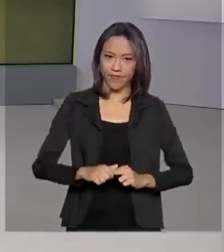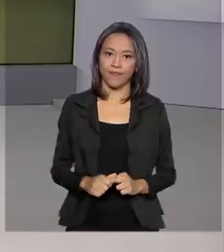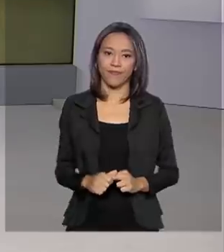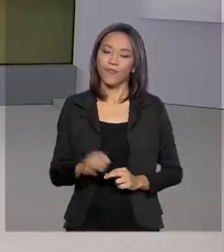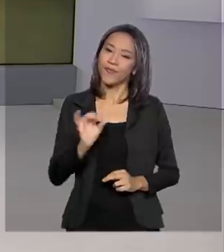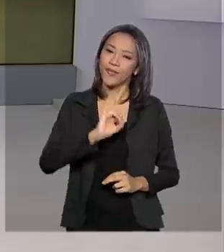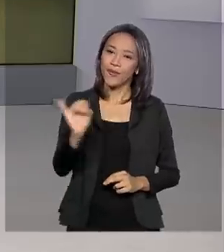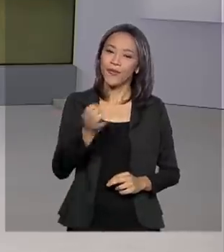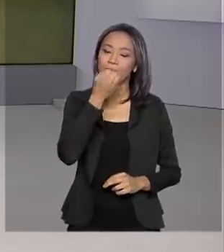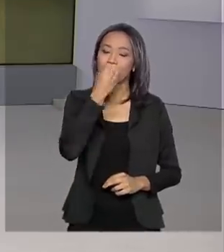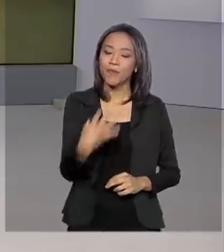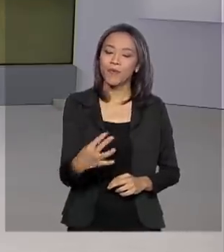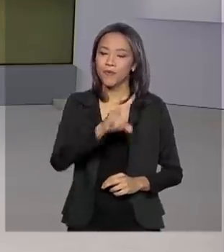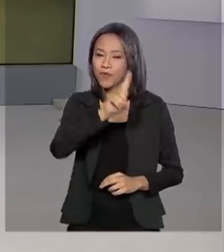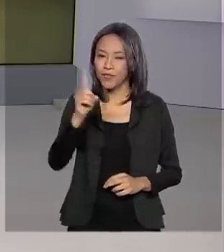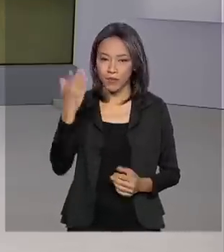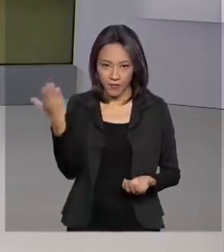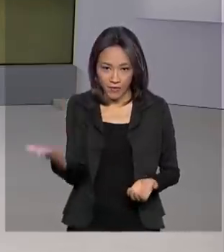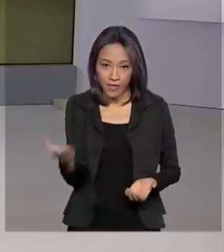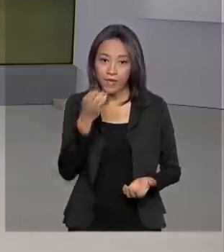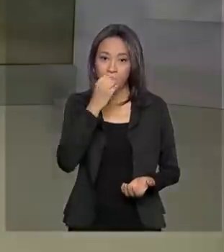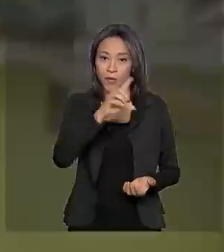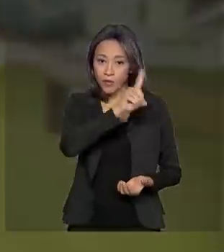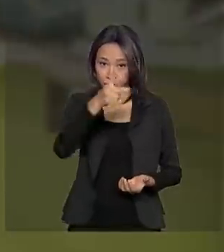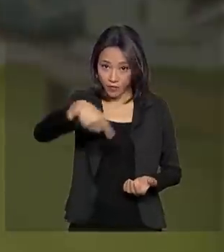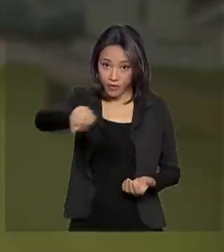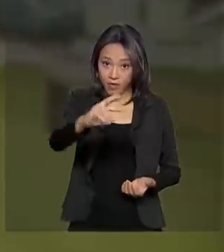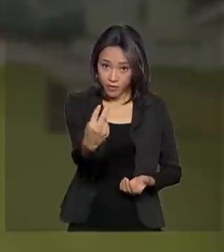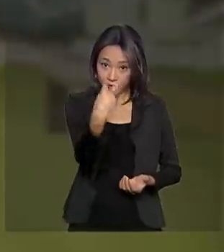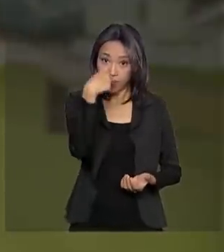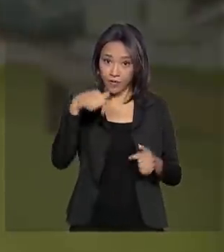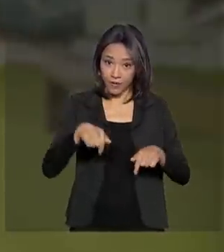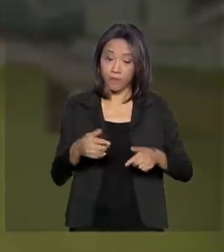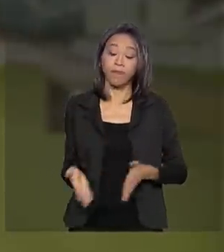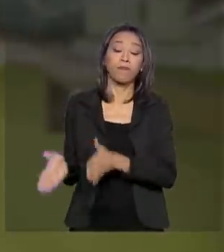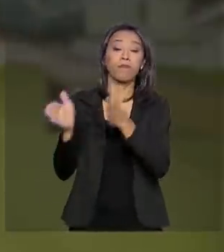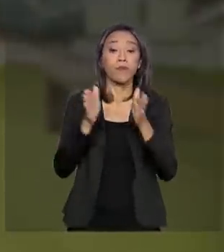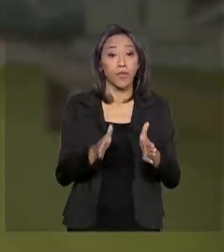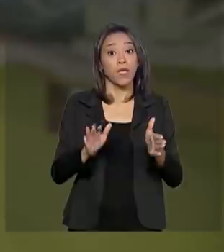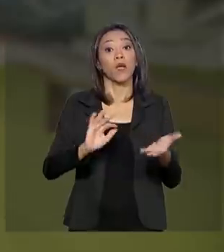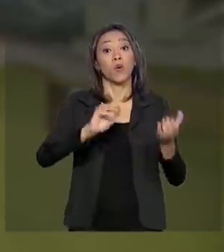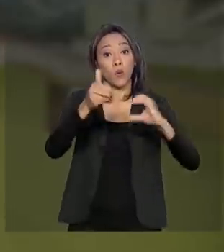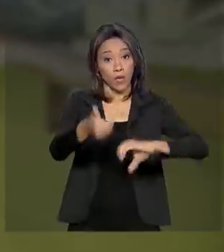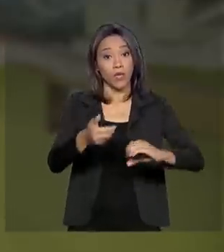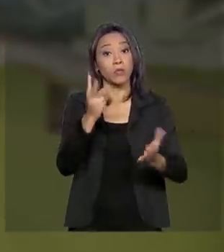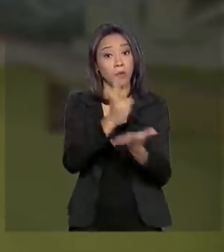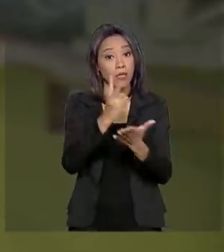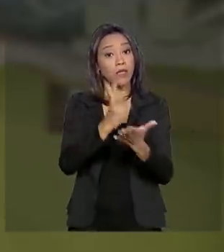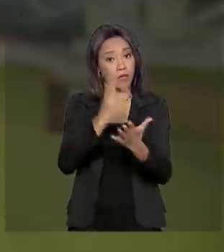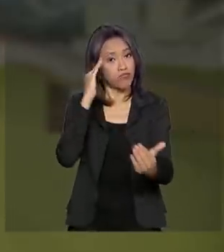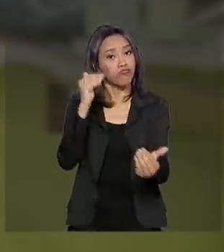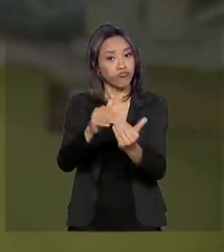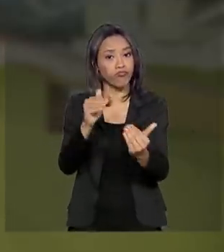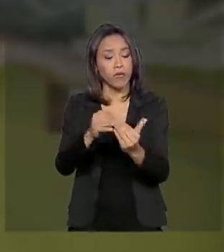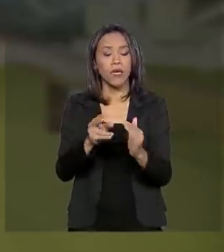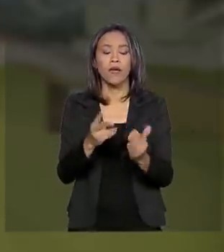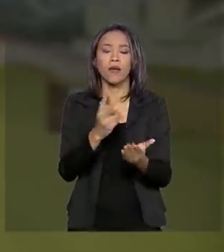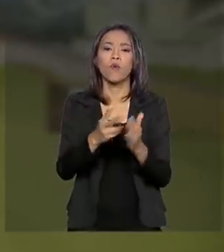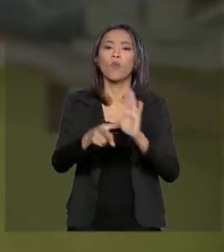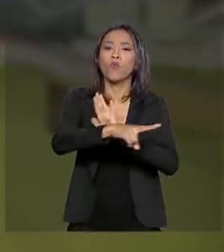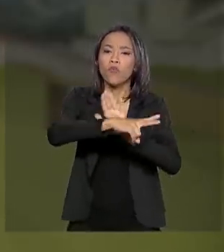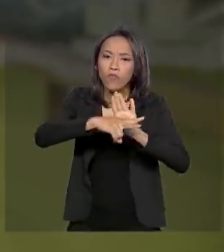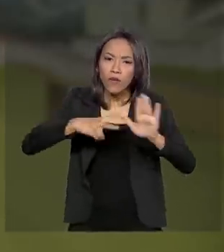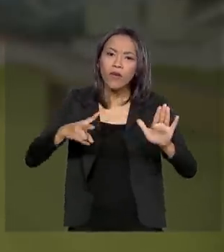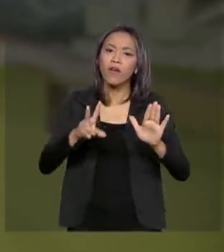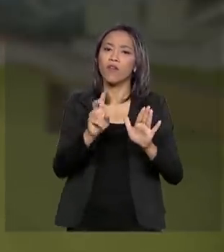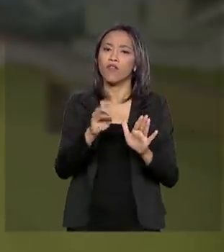Oi, Renata. Bom dia para você, para quem está conosco também. Olha, o Congresso cumpriu o acordo e manteve o veto presidencial à lei orçamentária